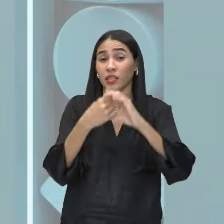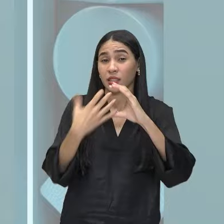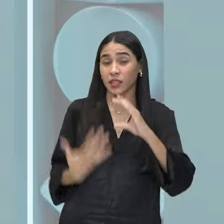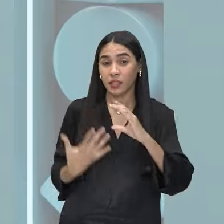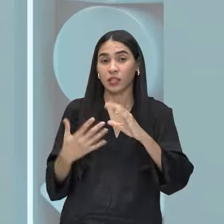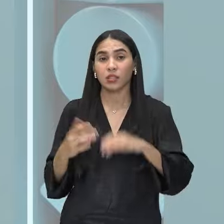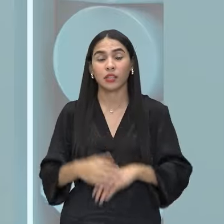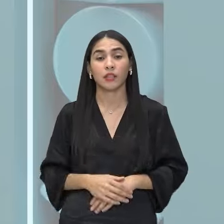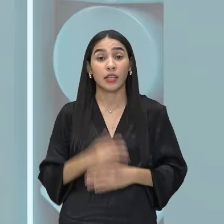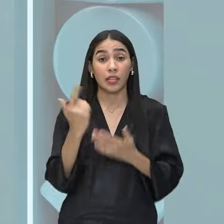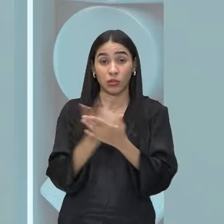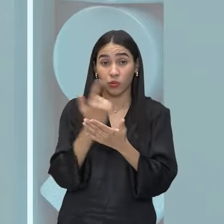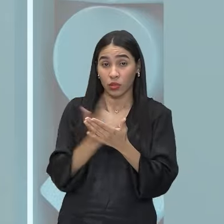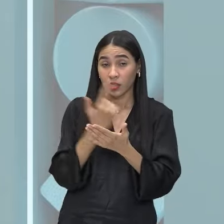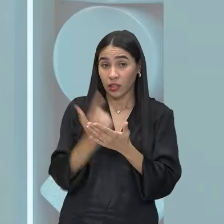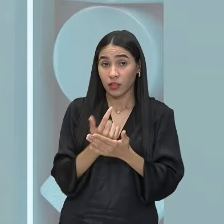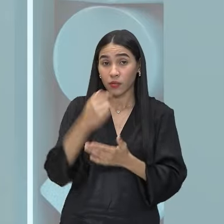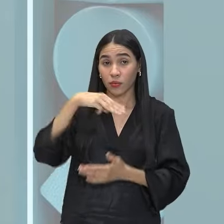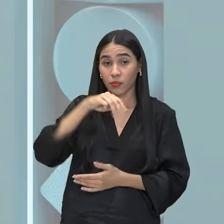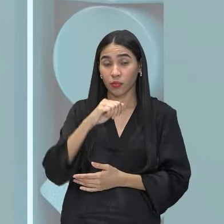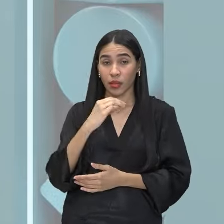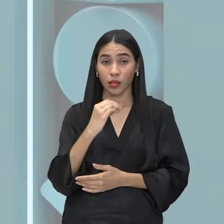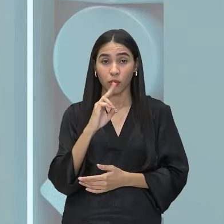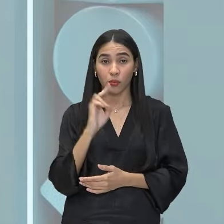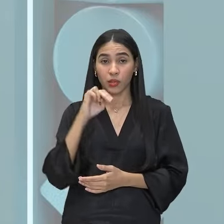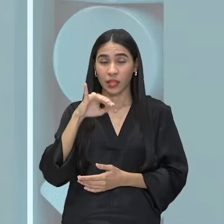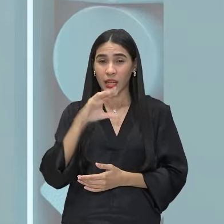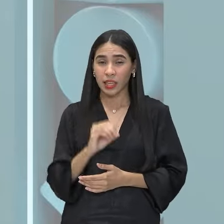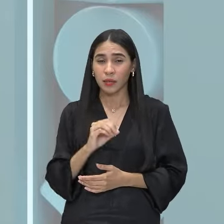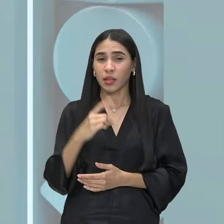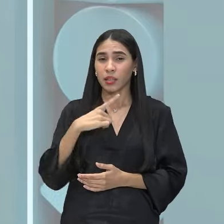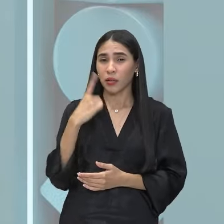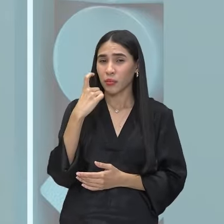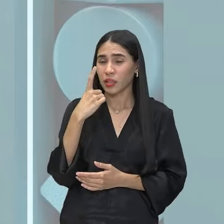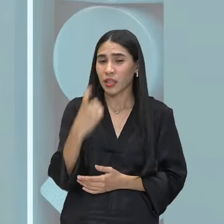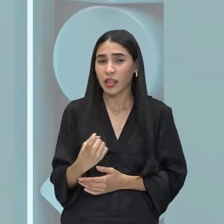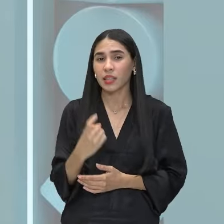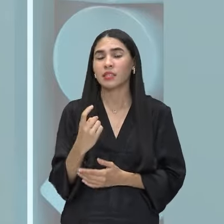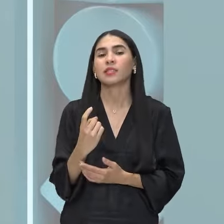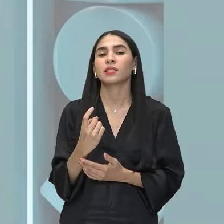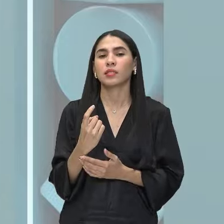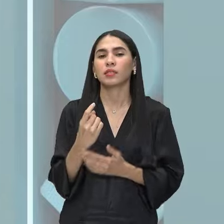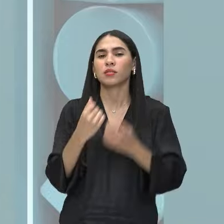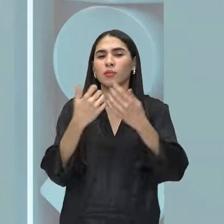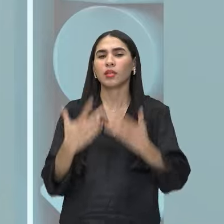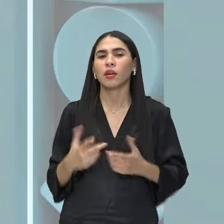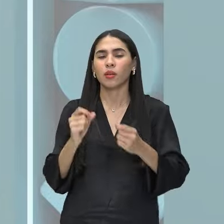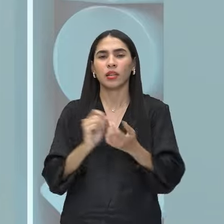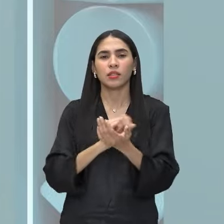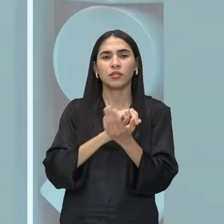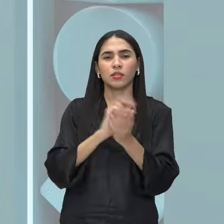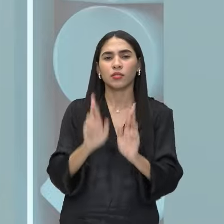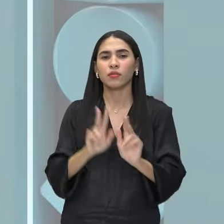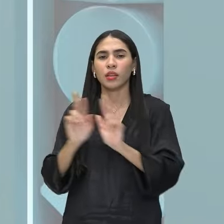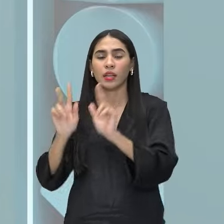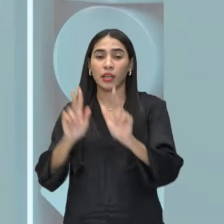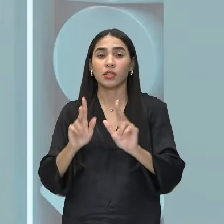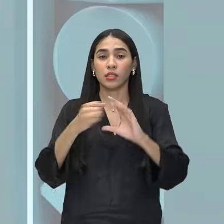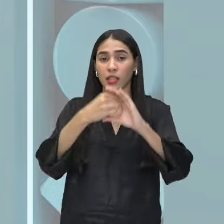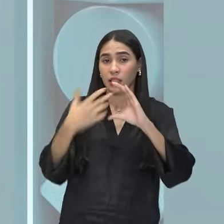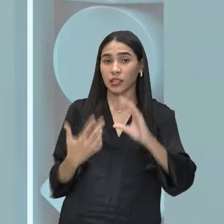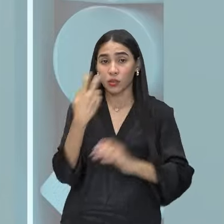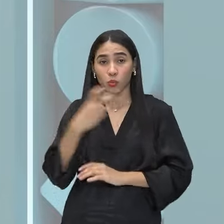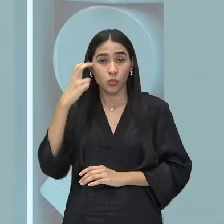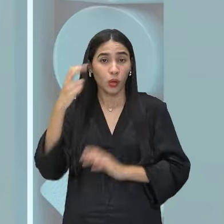dessa narrativa, da história de Macunaíma, ele buscou abarcar diferentes aspectos culturais do Brasil.